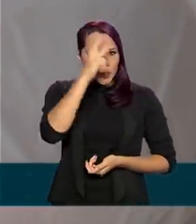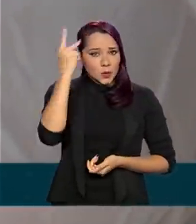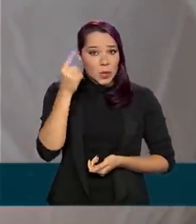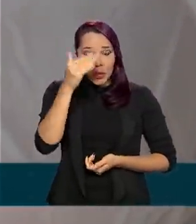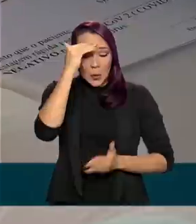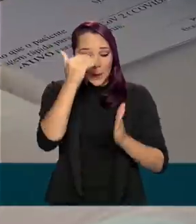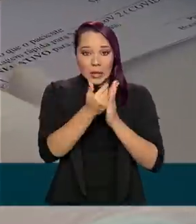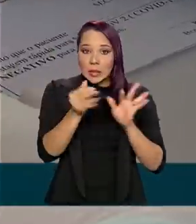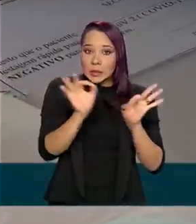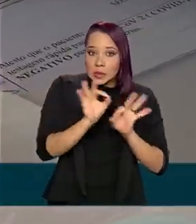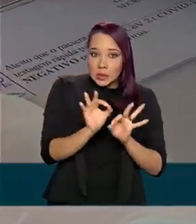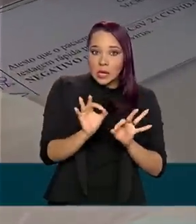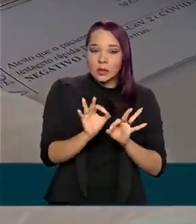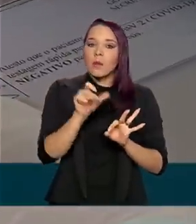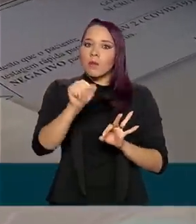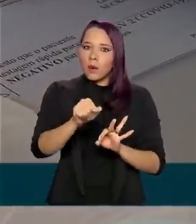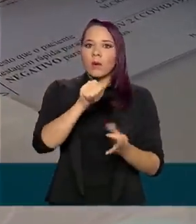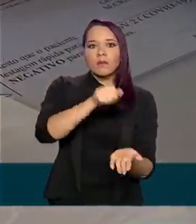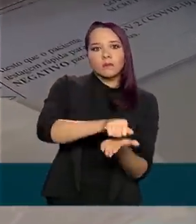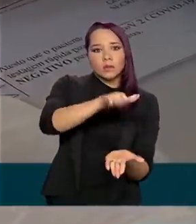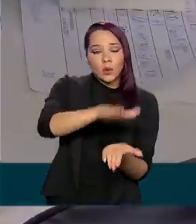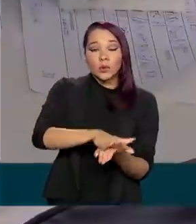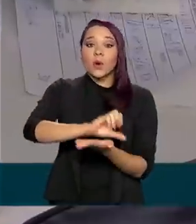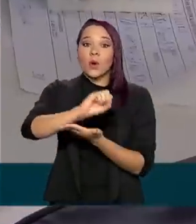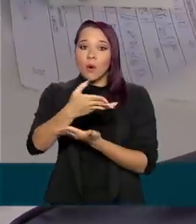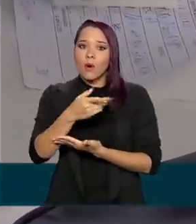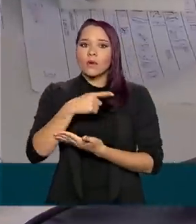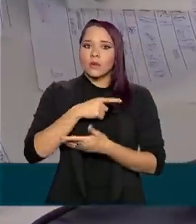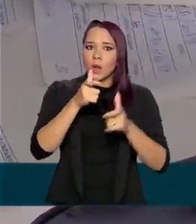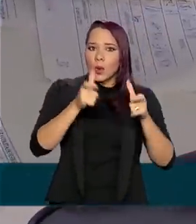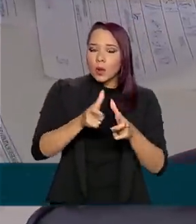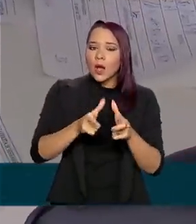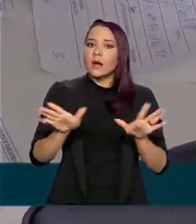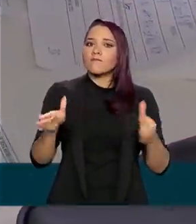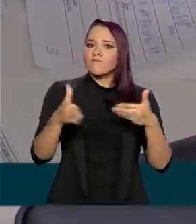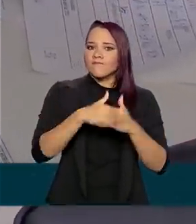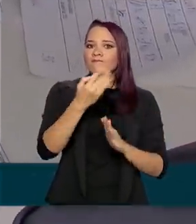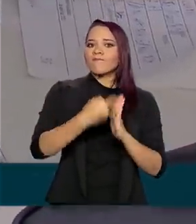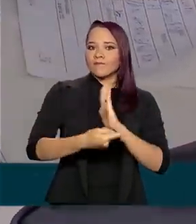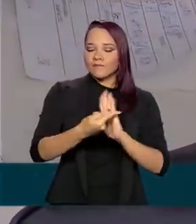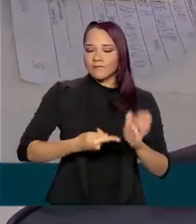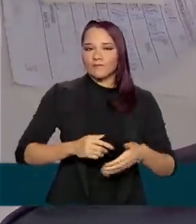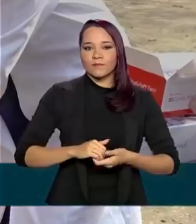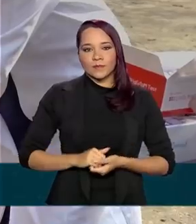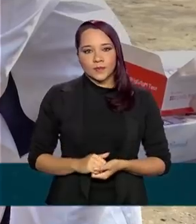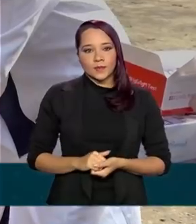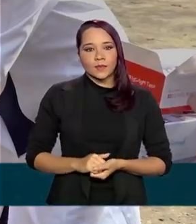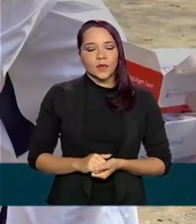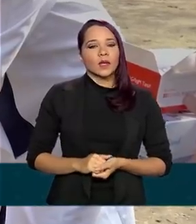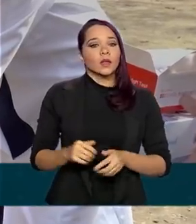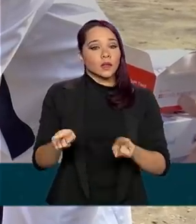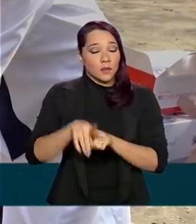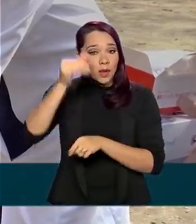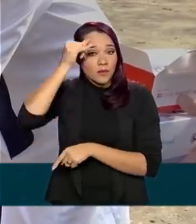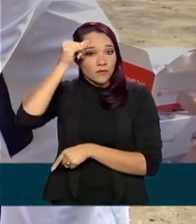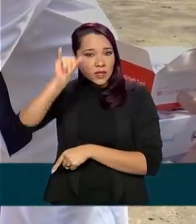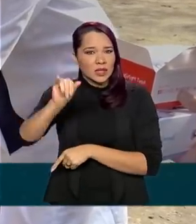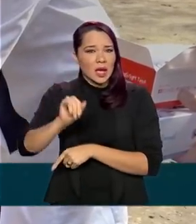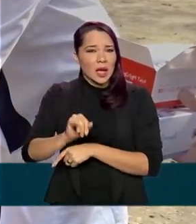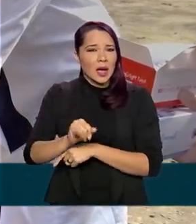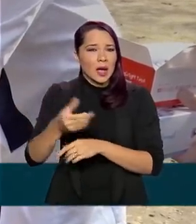não cumprir pode ser multado ou até ter o estabelecimento interditado. Além de evitar a